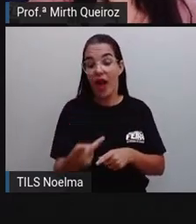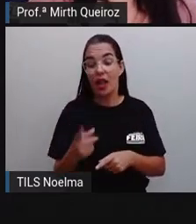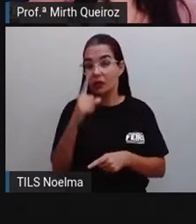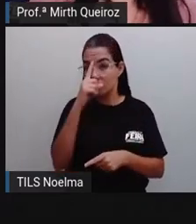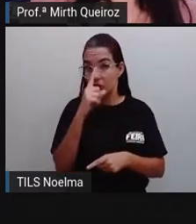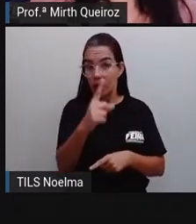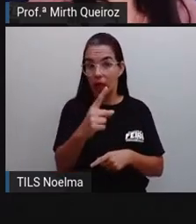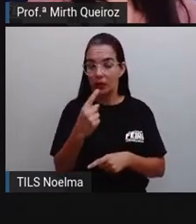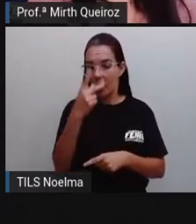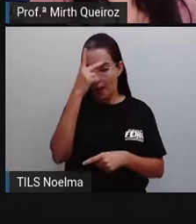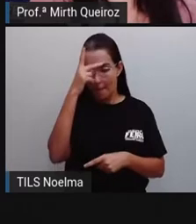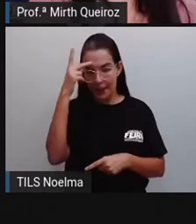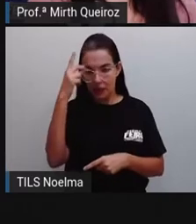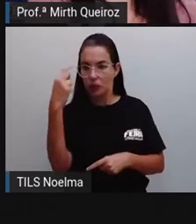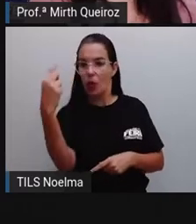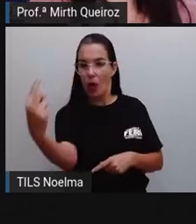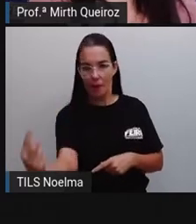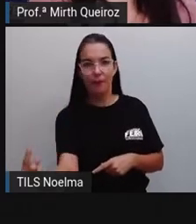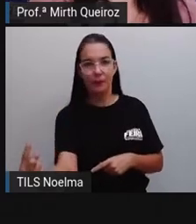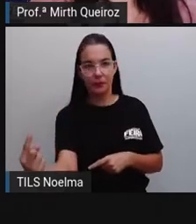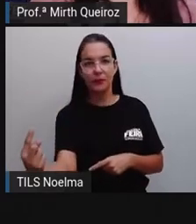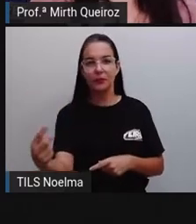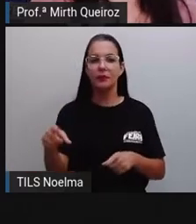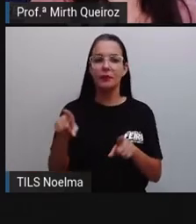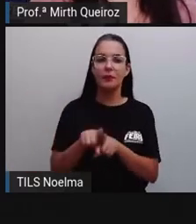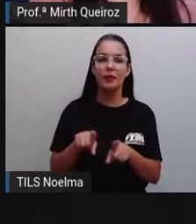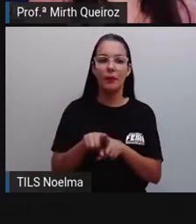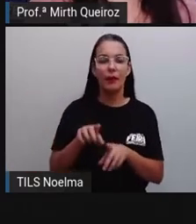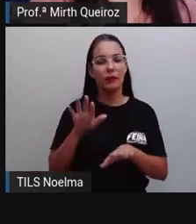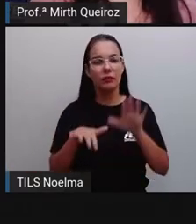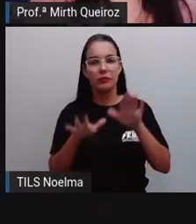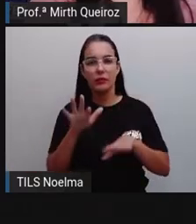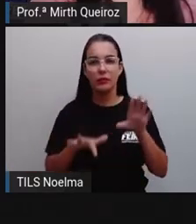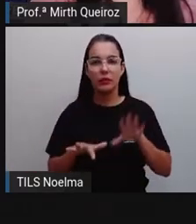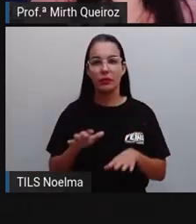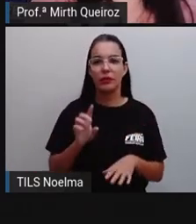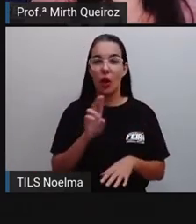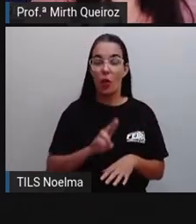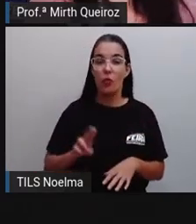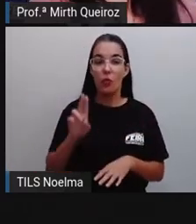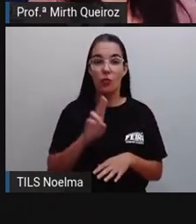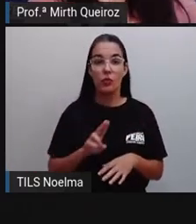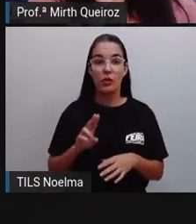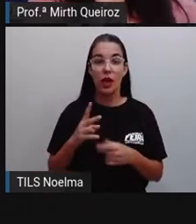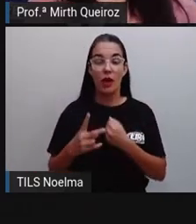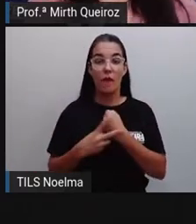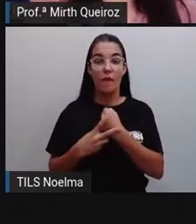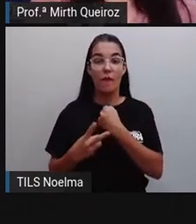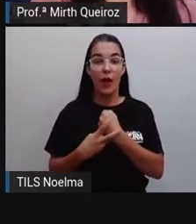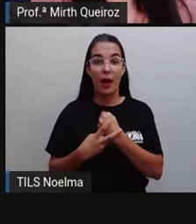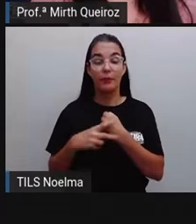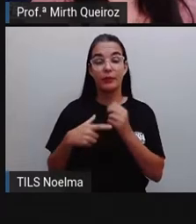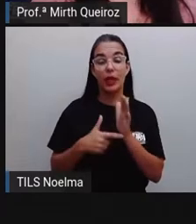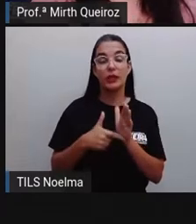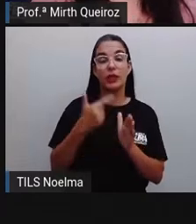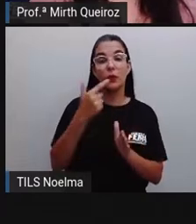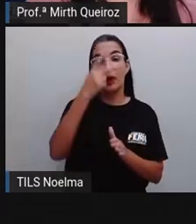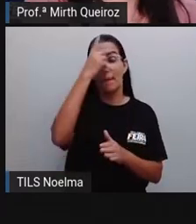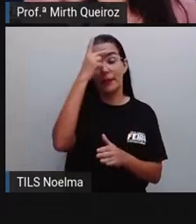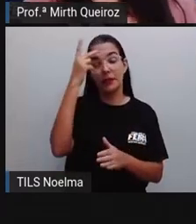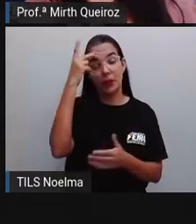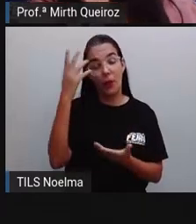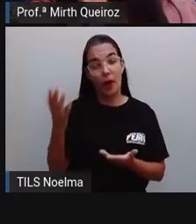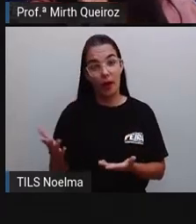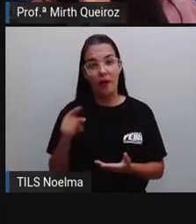falando diretamente com a pessoa, né? Então, geralmente, a gente utiliza aí os verbos na segunda pessoa do discurso, né?